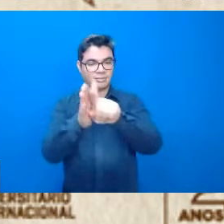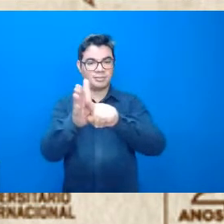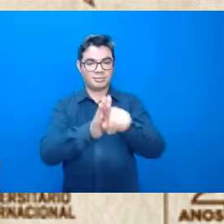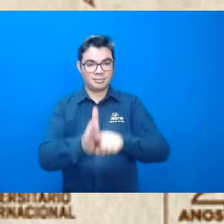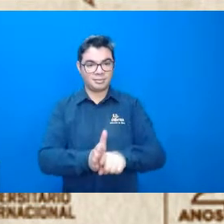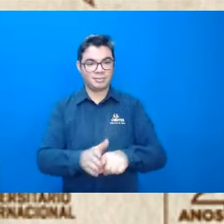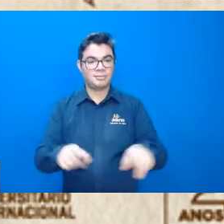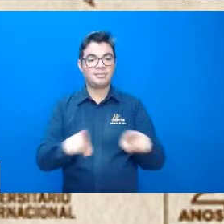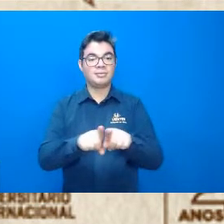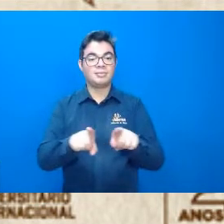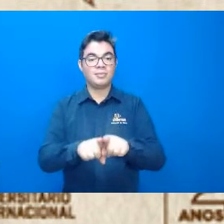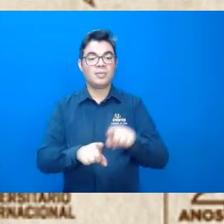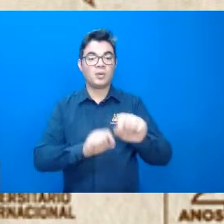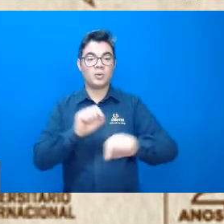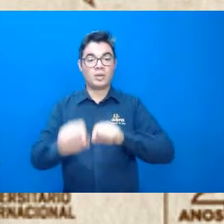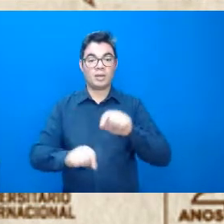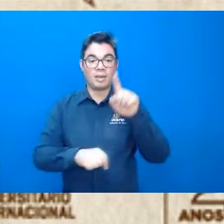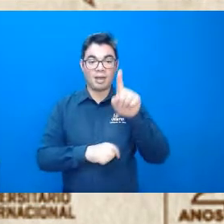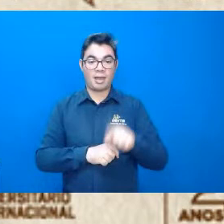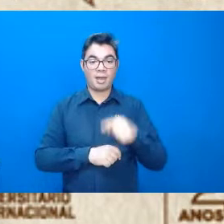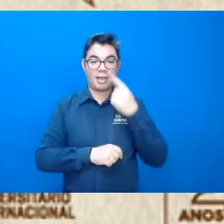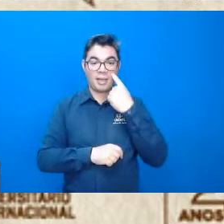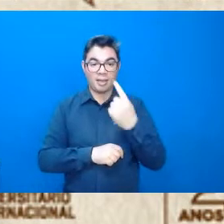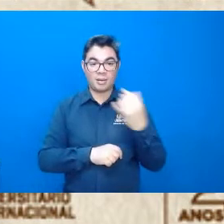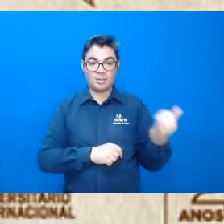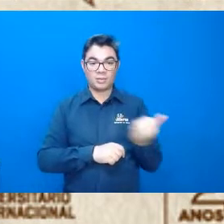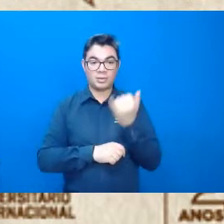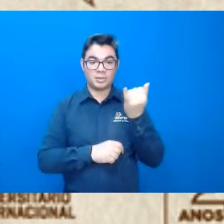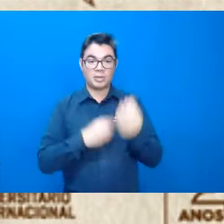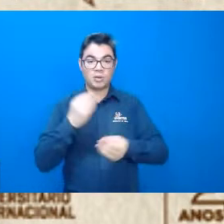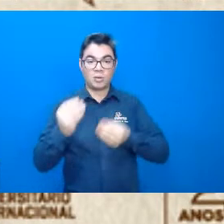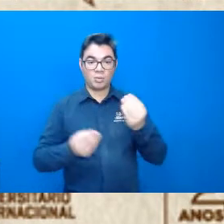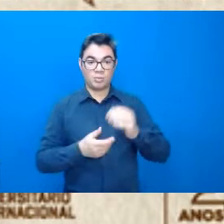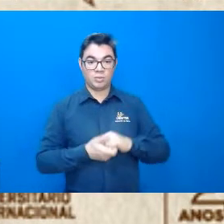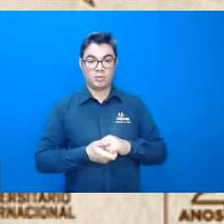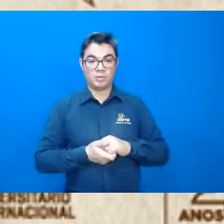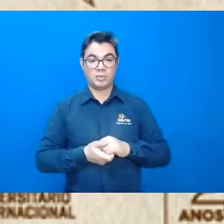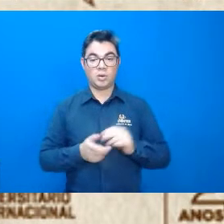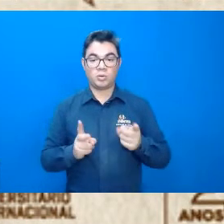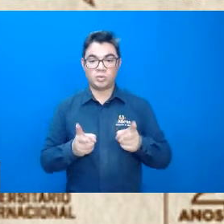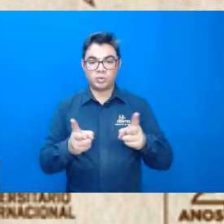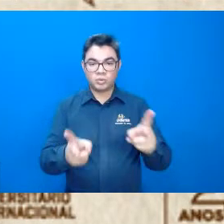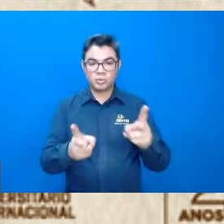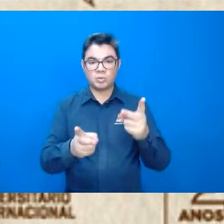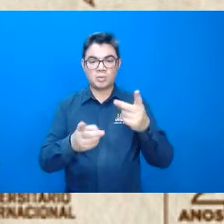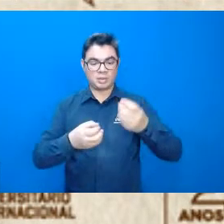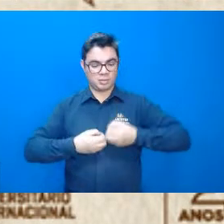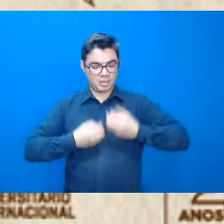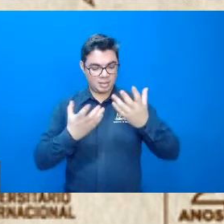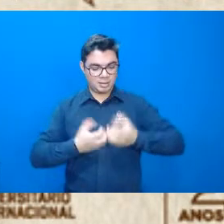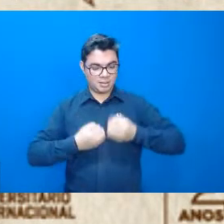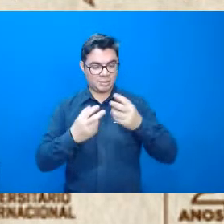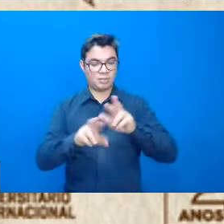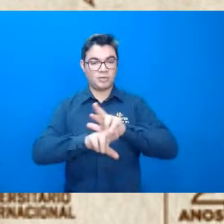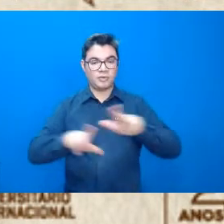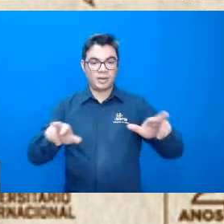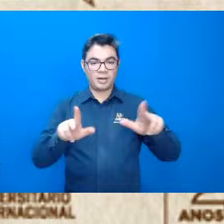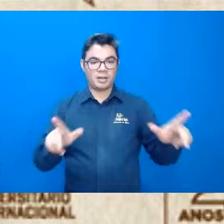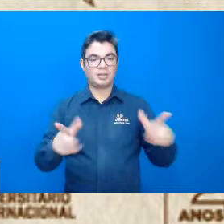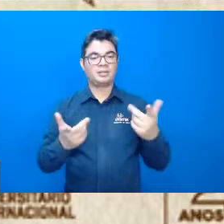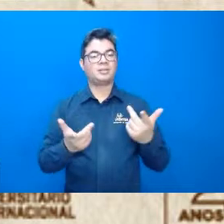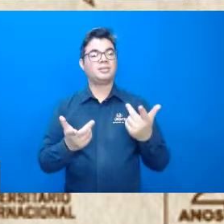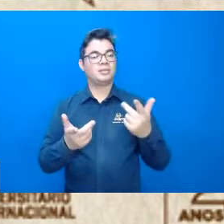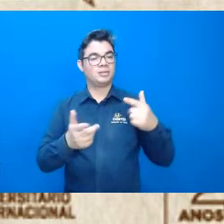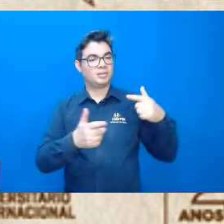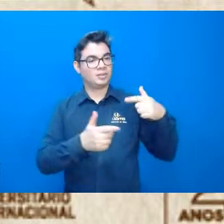o Odum, o Eudino Odum, foi um dos... Foi e continua sendo uma grande inspiração para diferentes gerações de ecólogos.